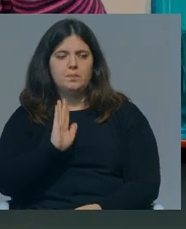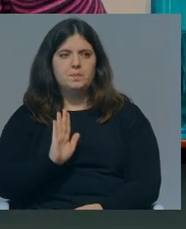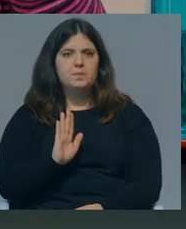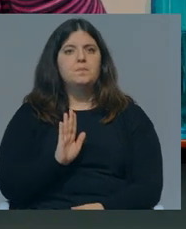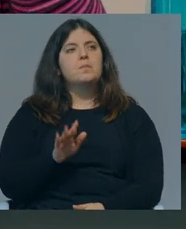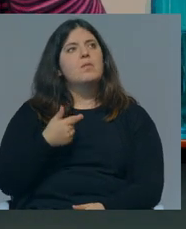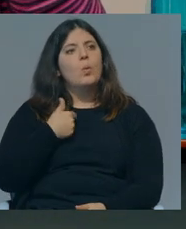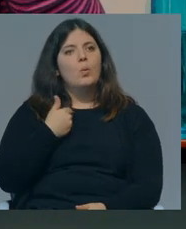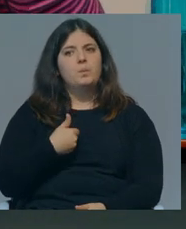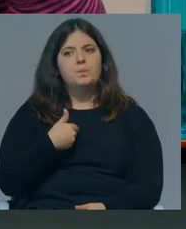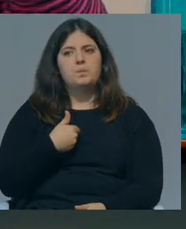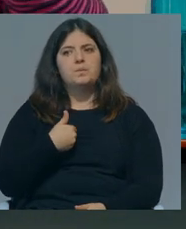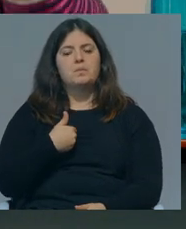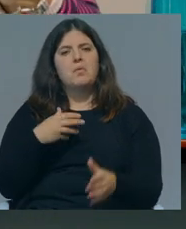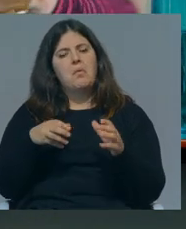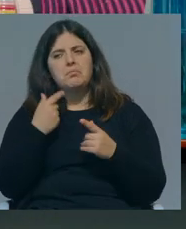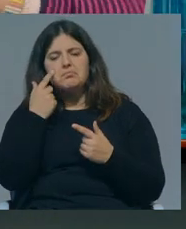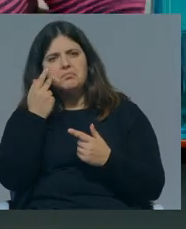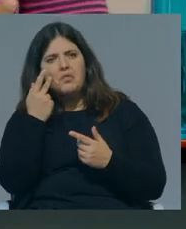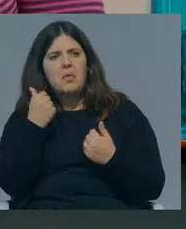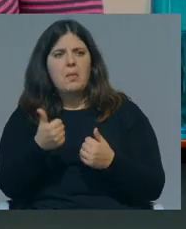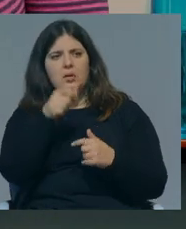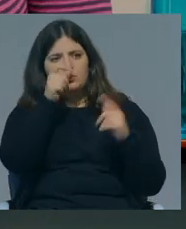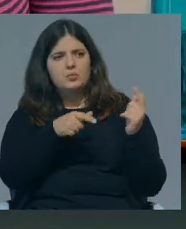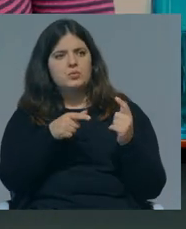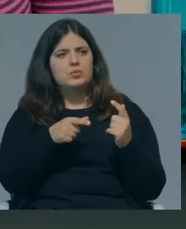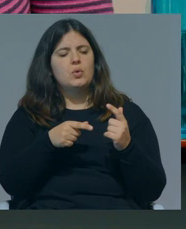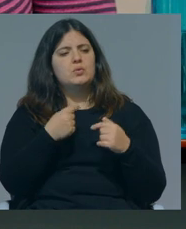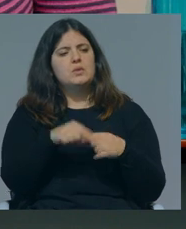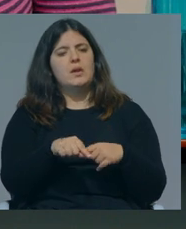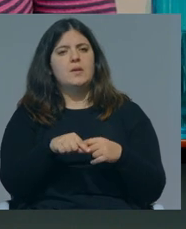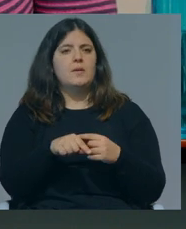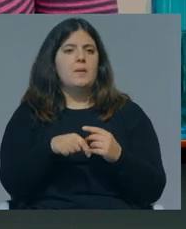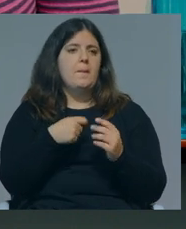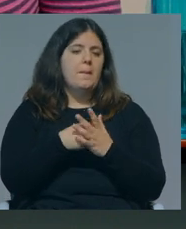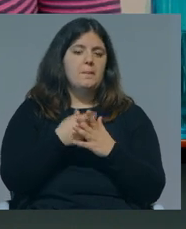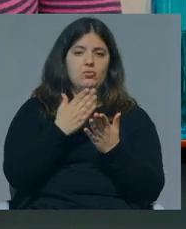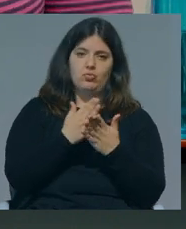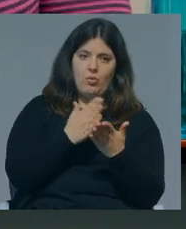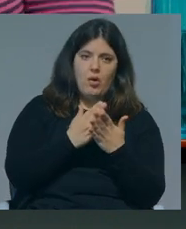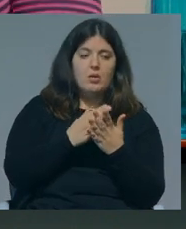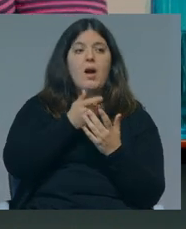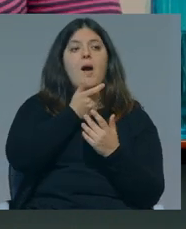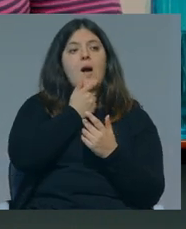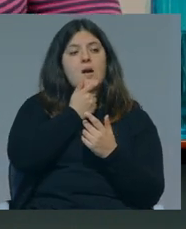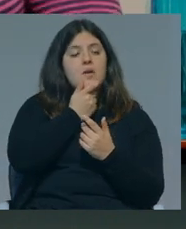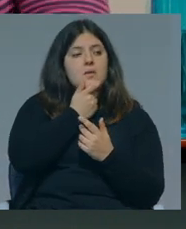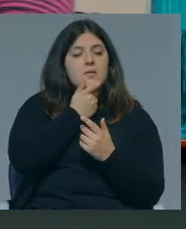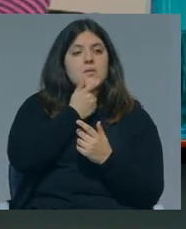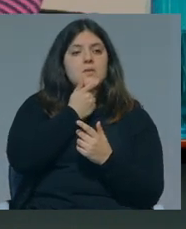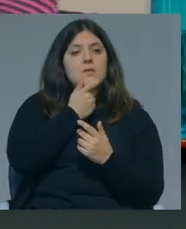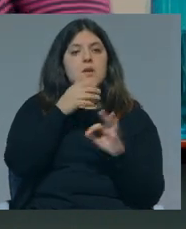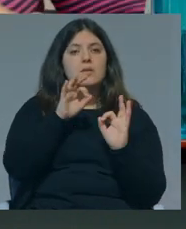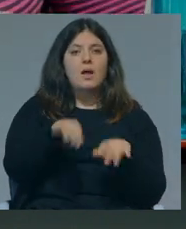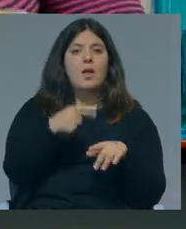não me, não me, me convivo bem com o facto das pessoas terem de se endividar para estudar, porque se for, por exemplo, como